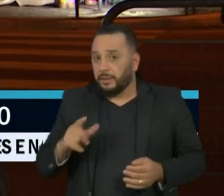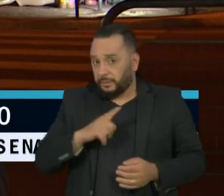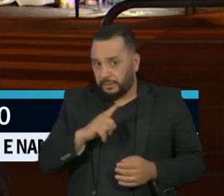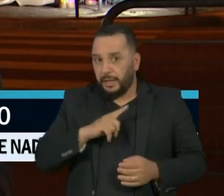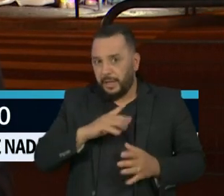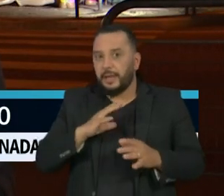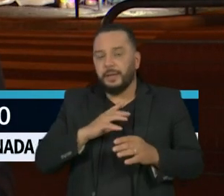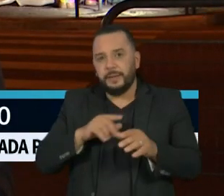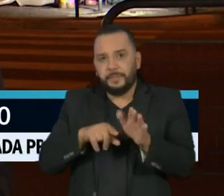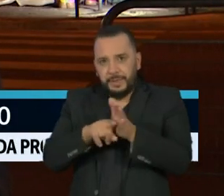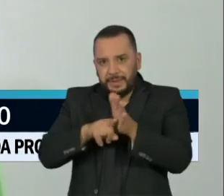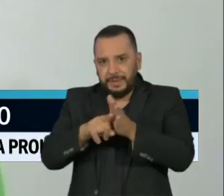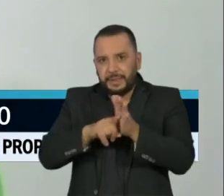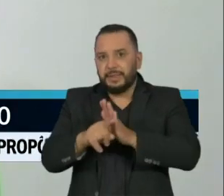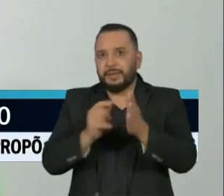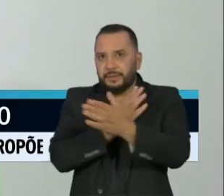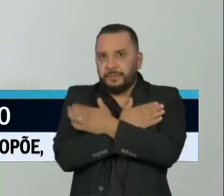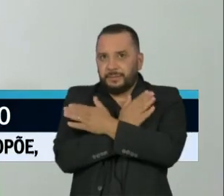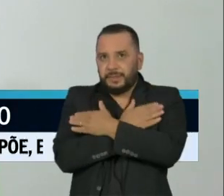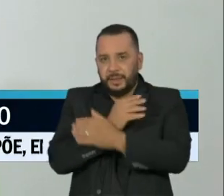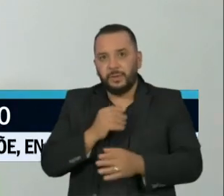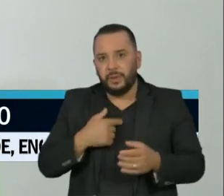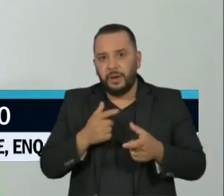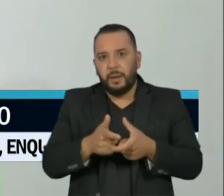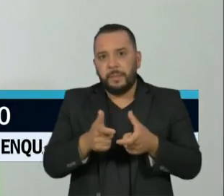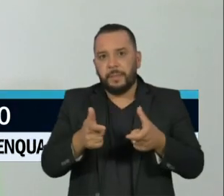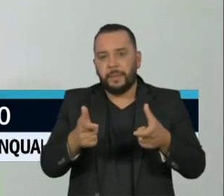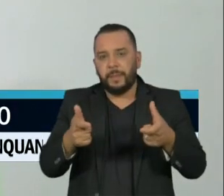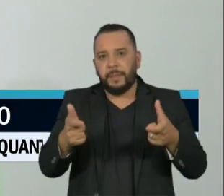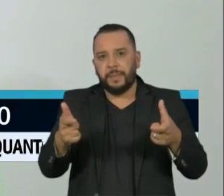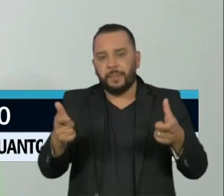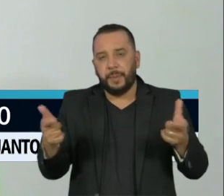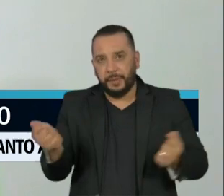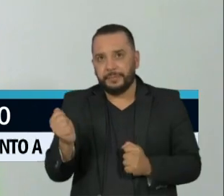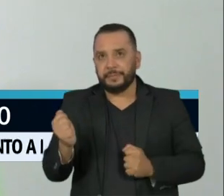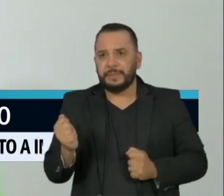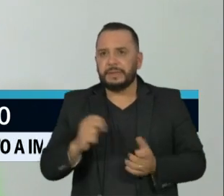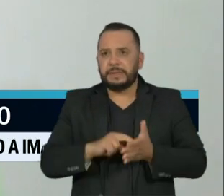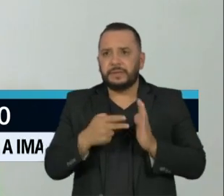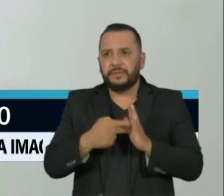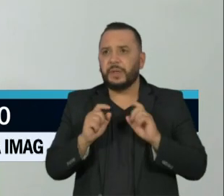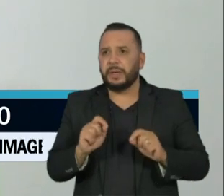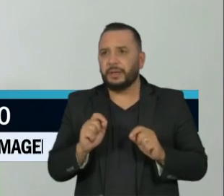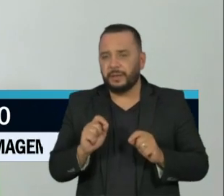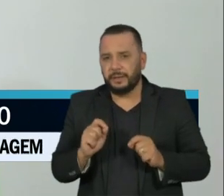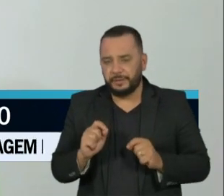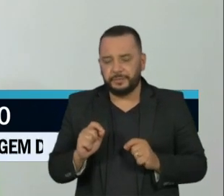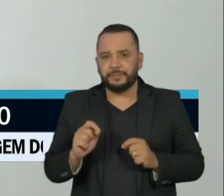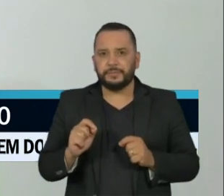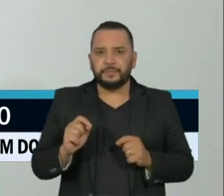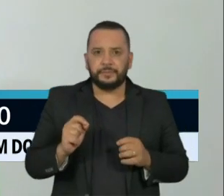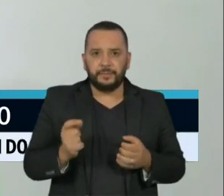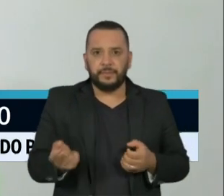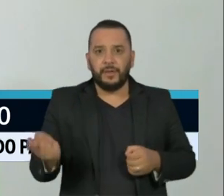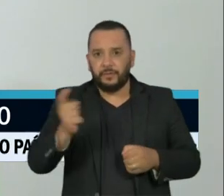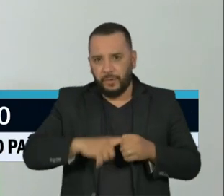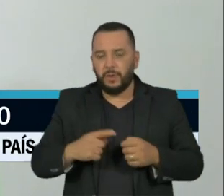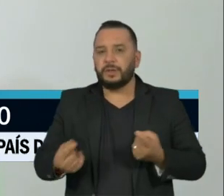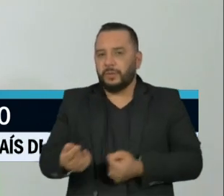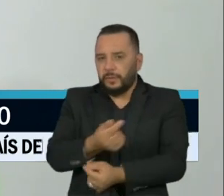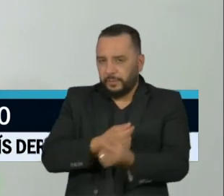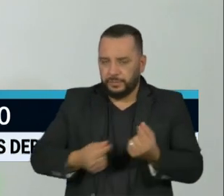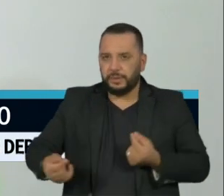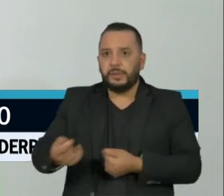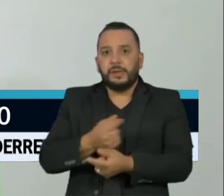estatísticas do desemprego. Isso significa que, mesmo com o processo de retomada da atividade econômica, ou seja,